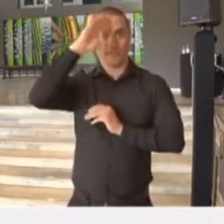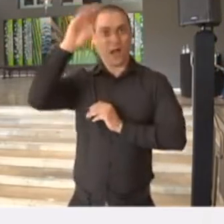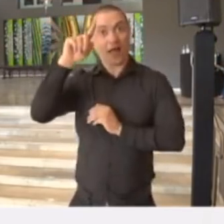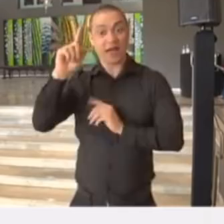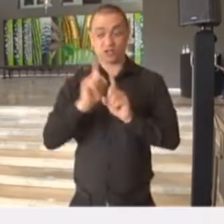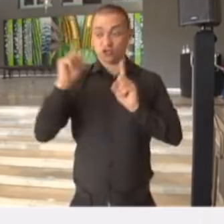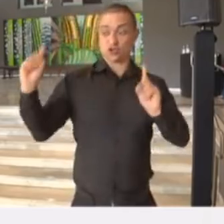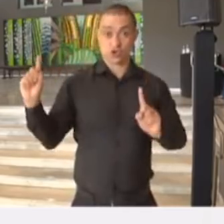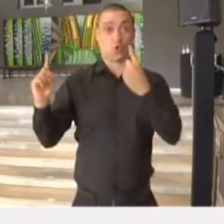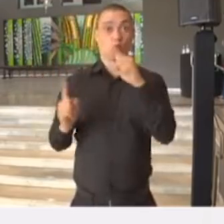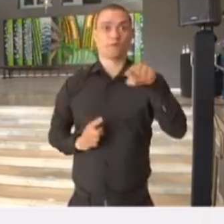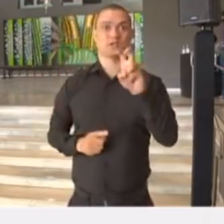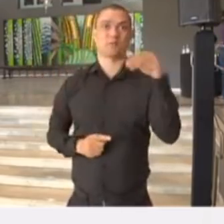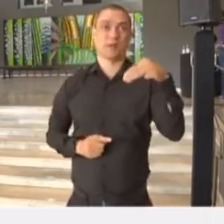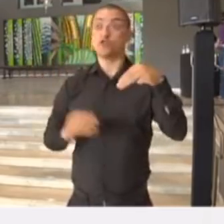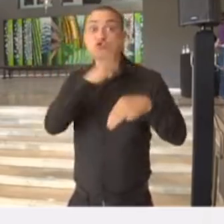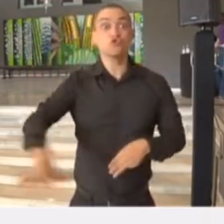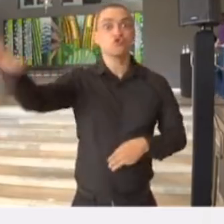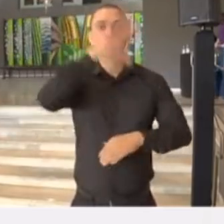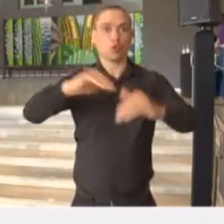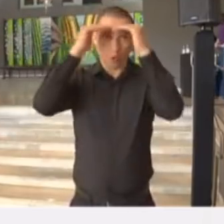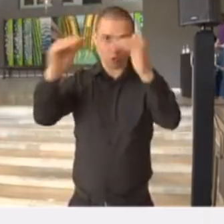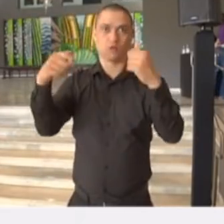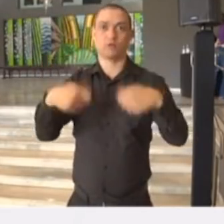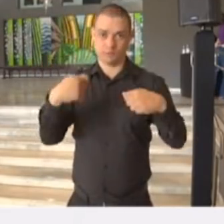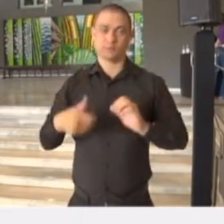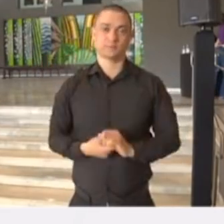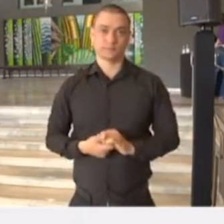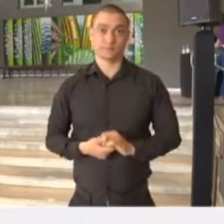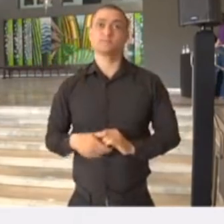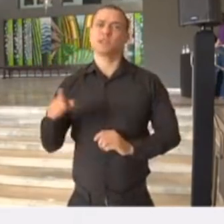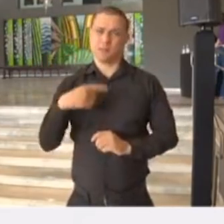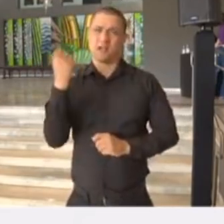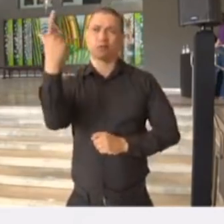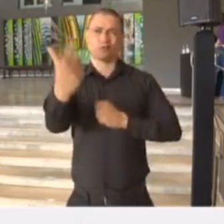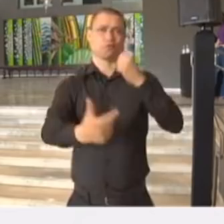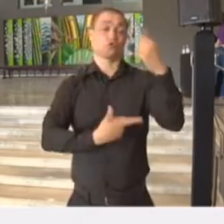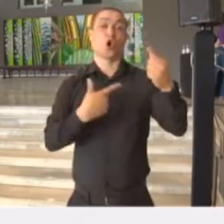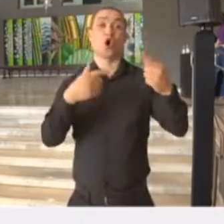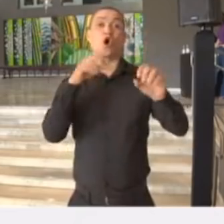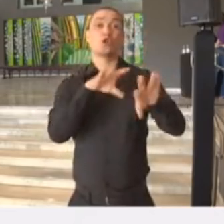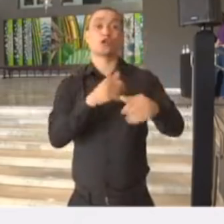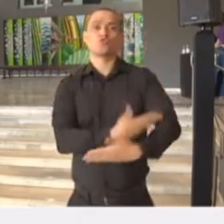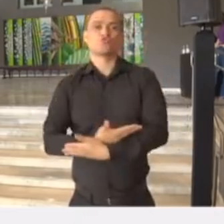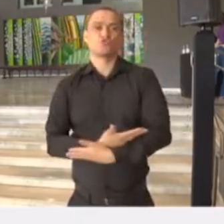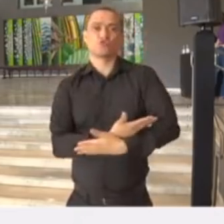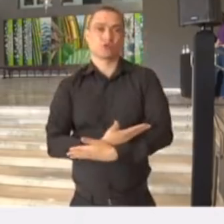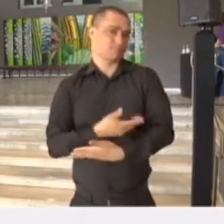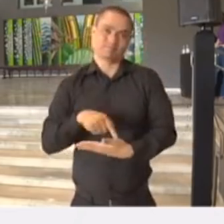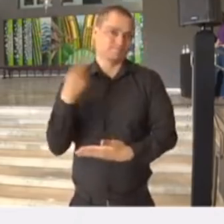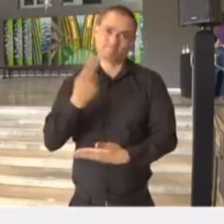ser cumprida por todas as instituições. Isto vale, logicamente, com alguma exceção, para a educação infantil, de novo, como já